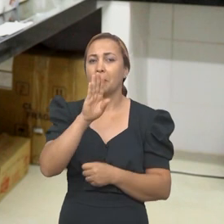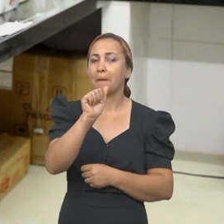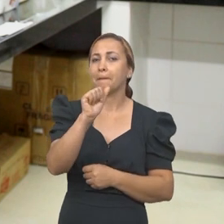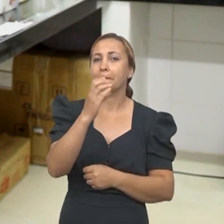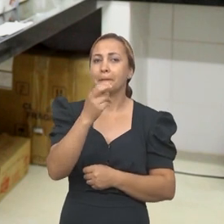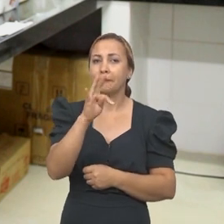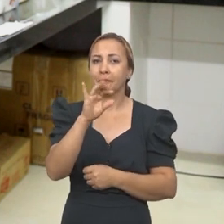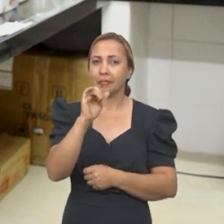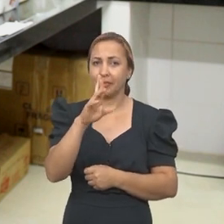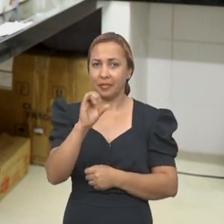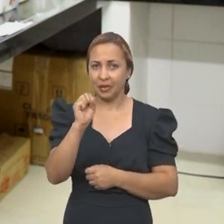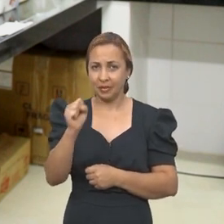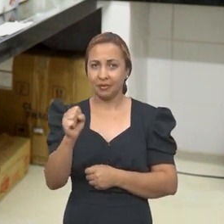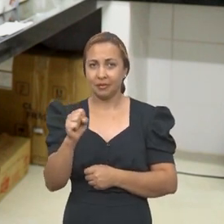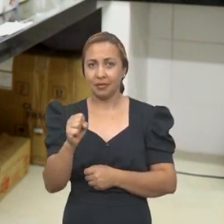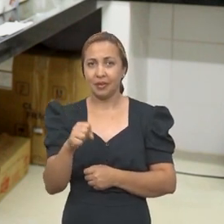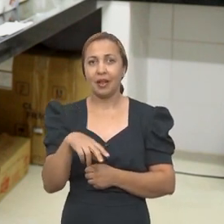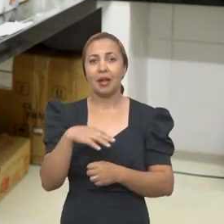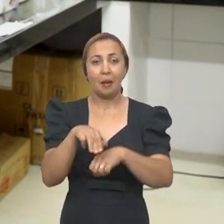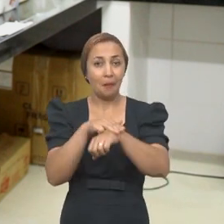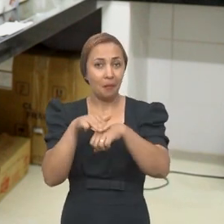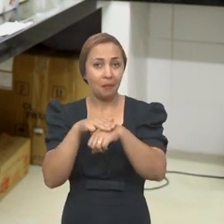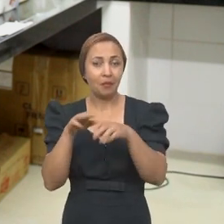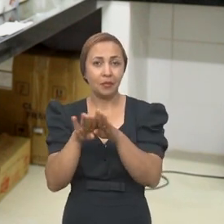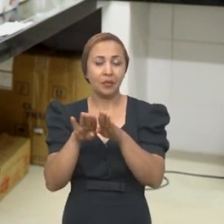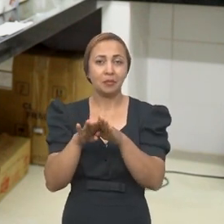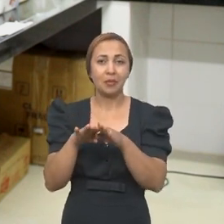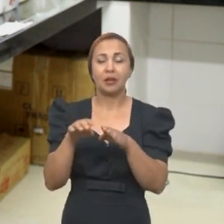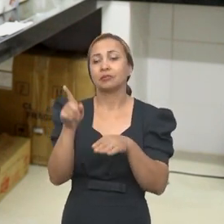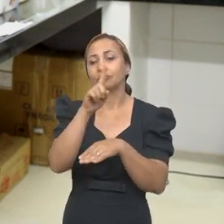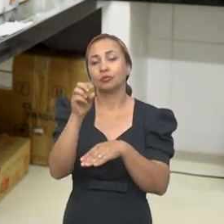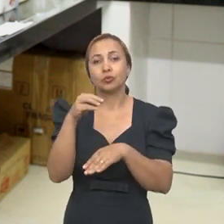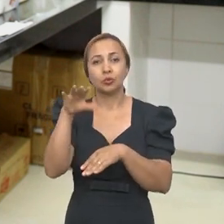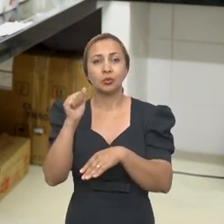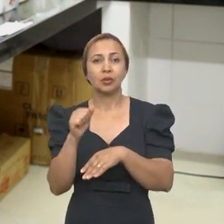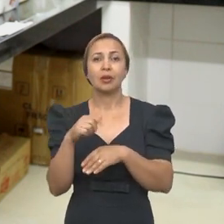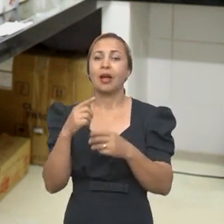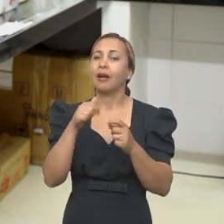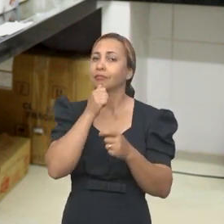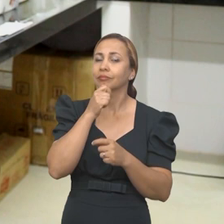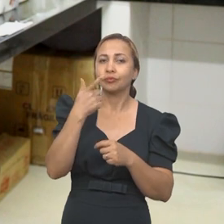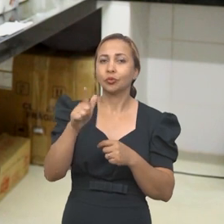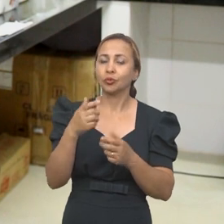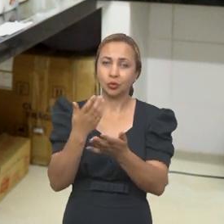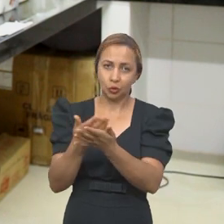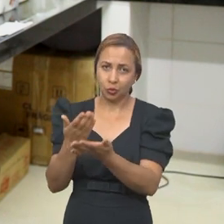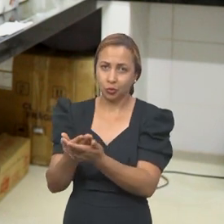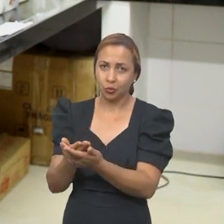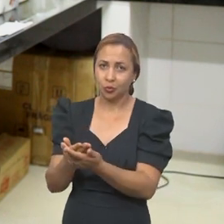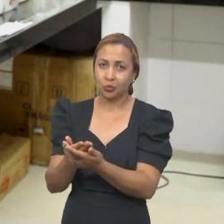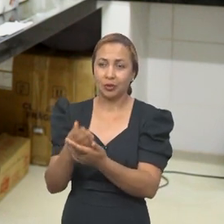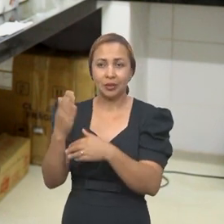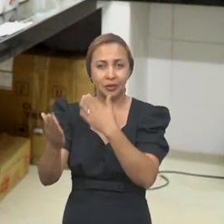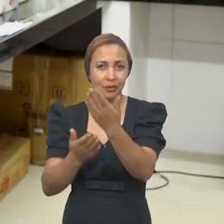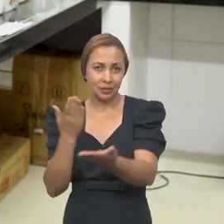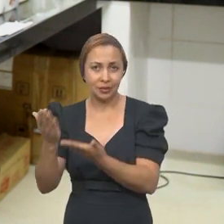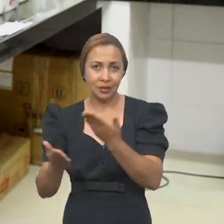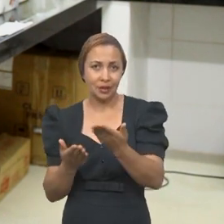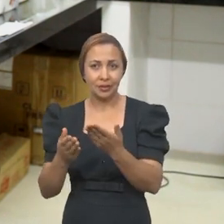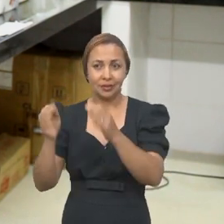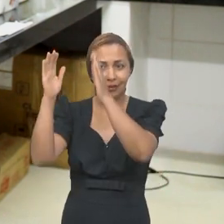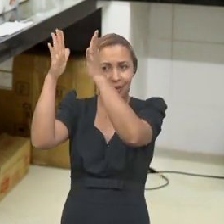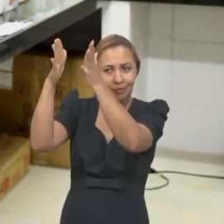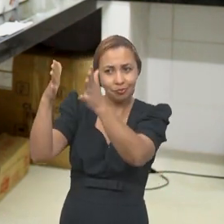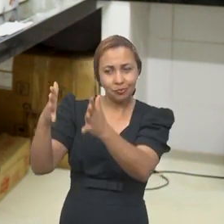propriedade bactericida, contudo a própolis marrom mais proveniente da zona da mata ainda não tem estudos que tratem